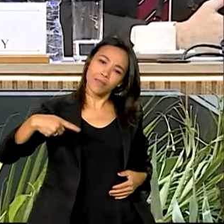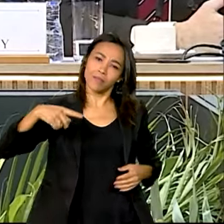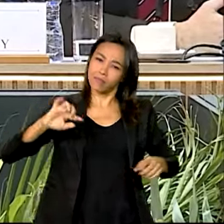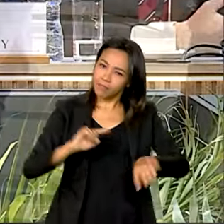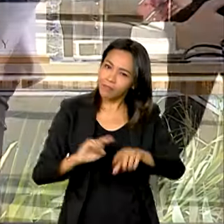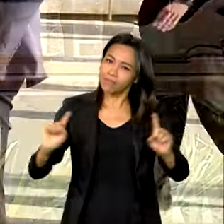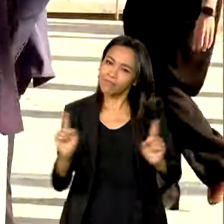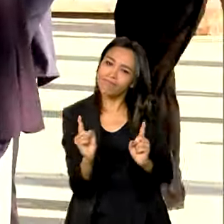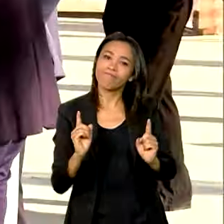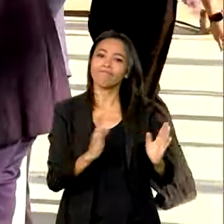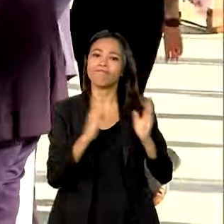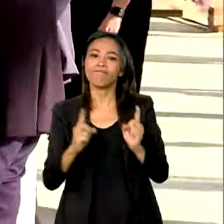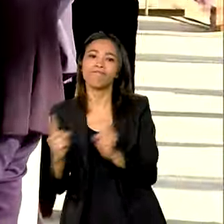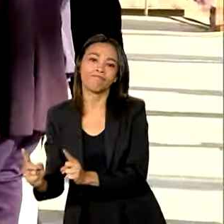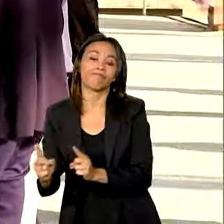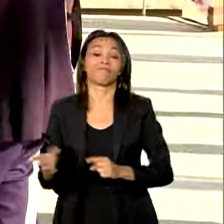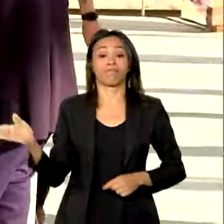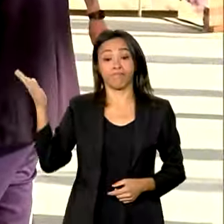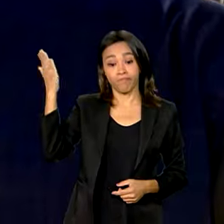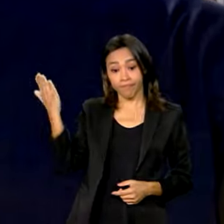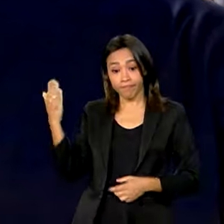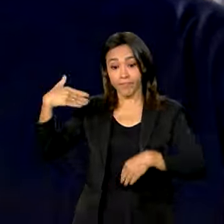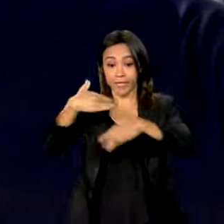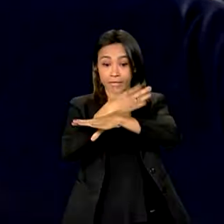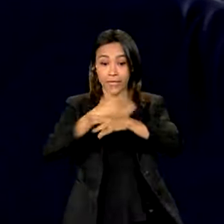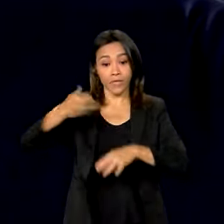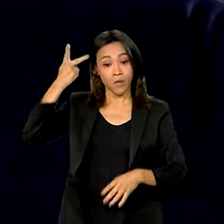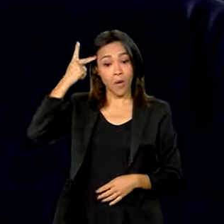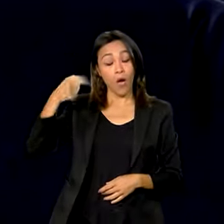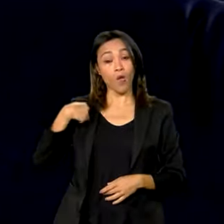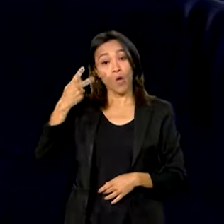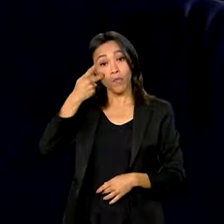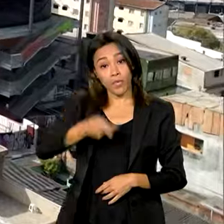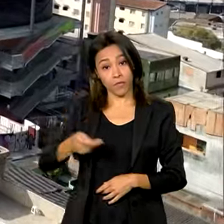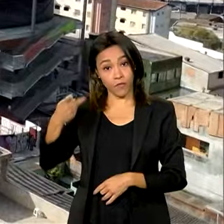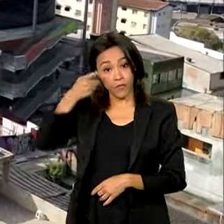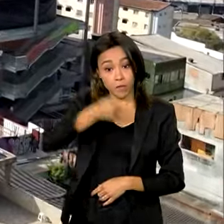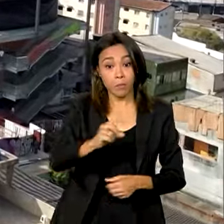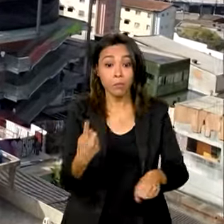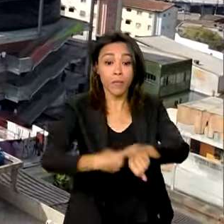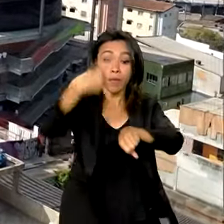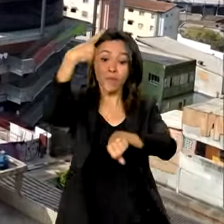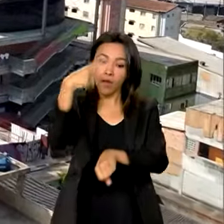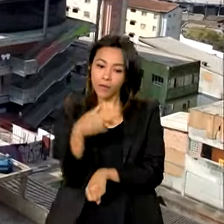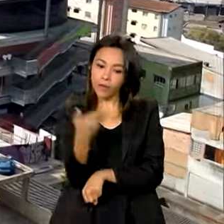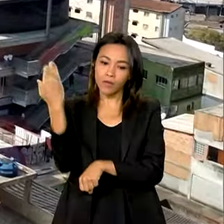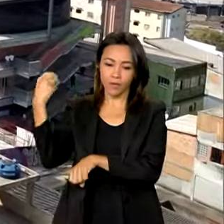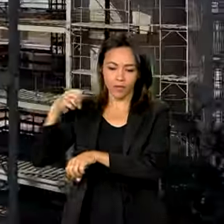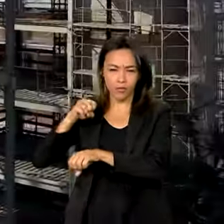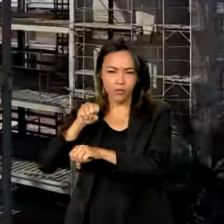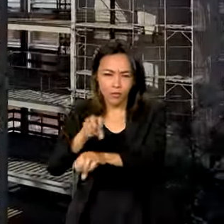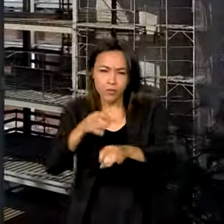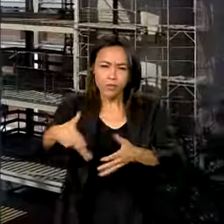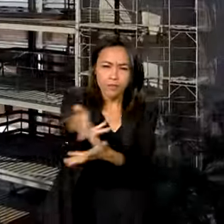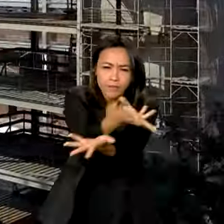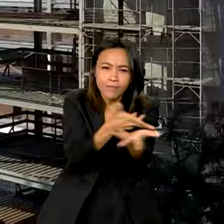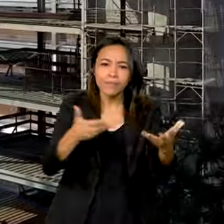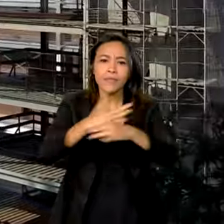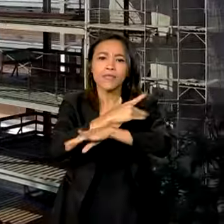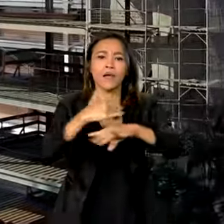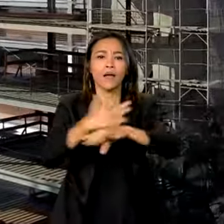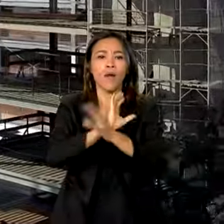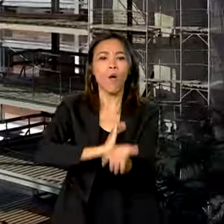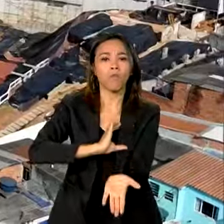do bloco. Em Diadema, São Paulo, Lula visita obras do primeiro Centro Educacional Unificado da Cidade, que